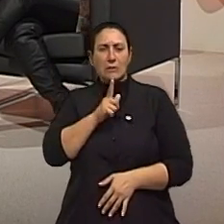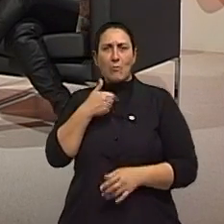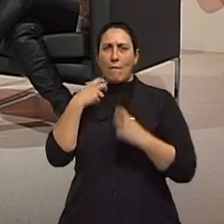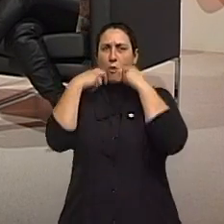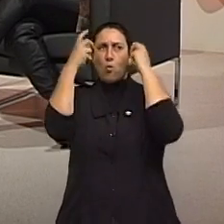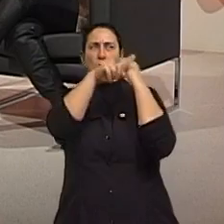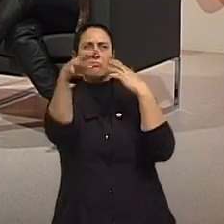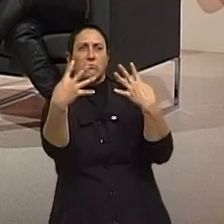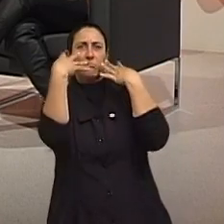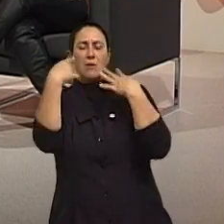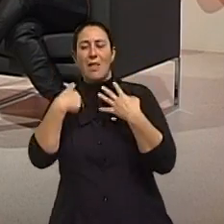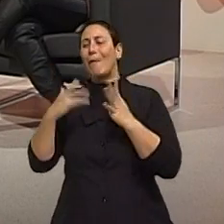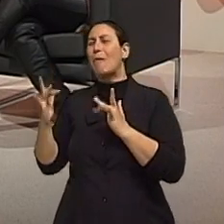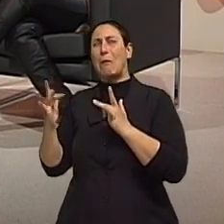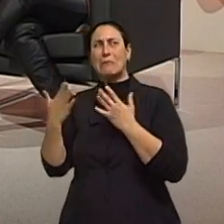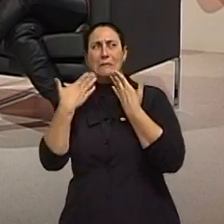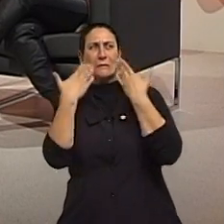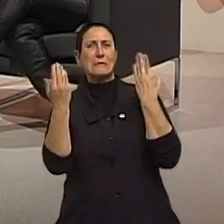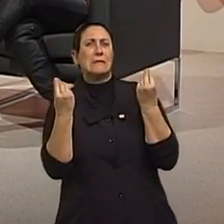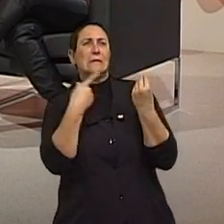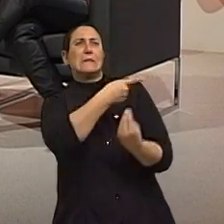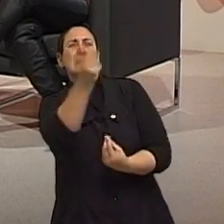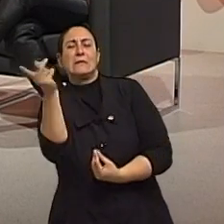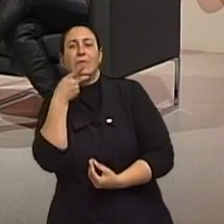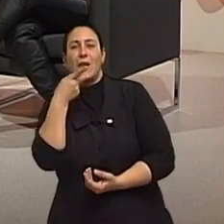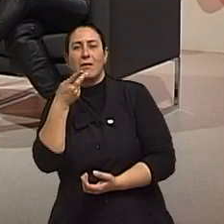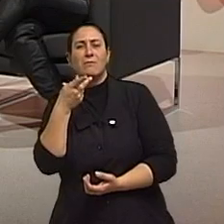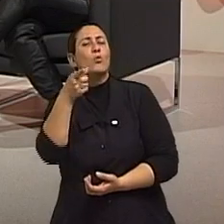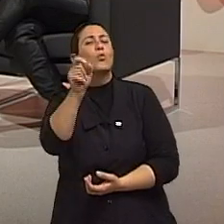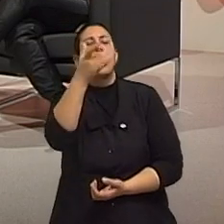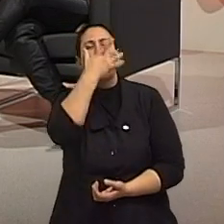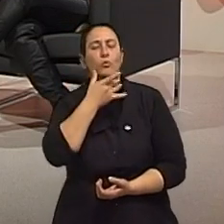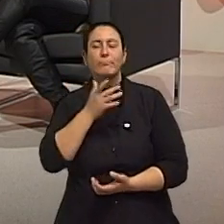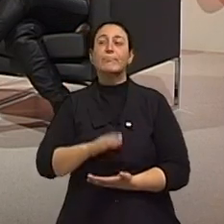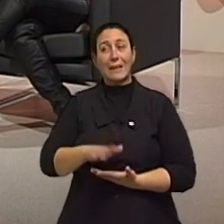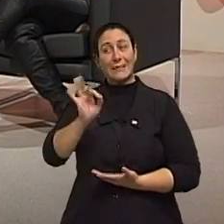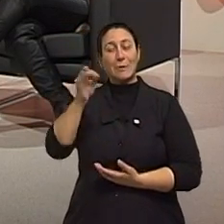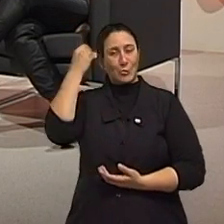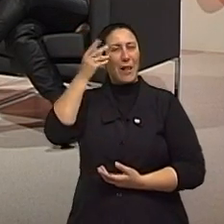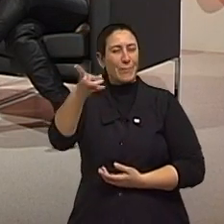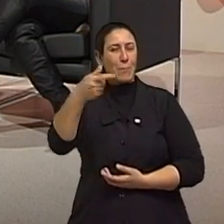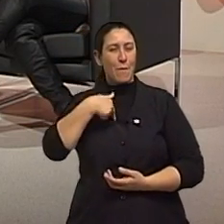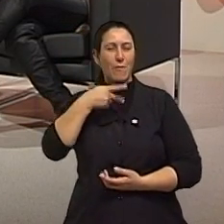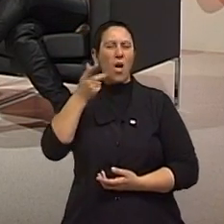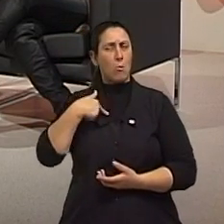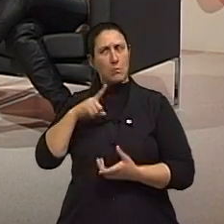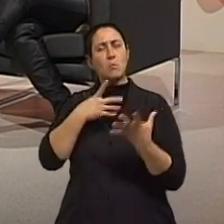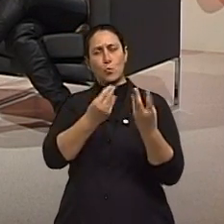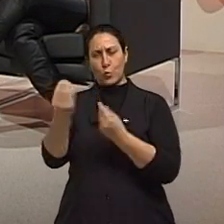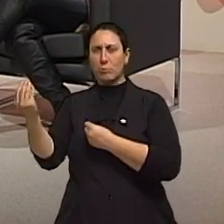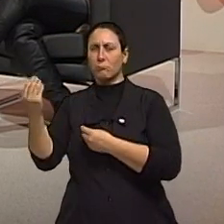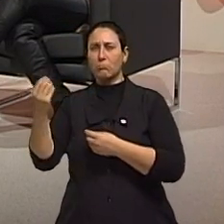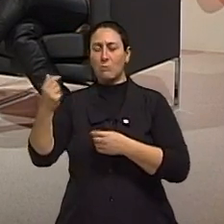de convivência porque o que os outros vão dizer? Isso que tu disseste é bem interessante. Eu digo para os meus pacientes mais velhos, eu tenho vários pacientes que são